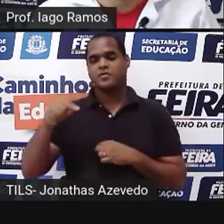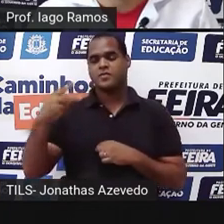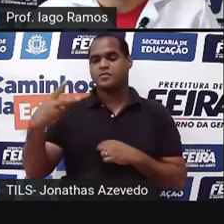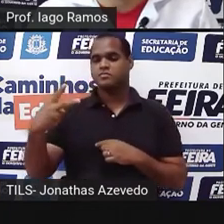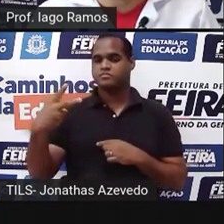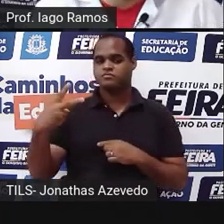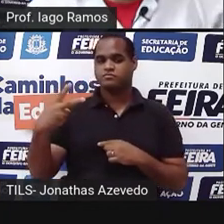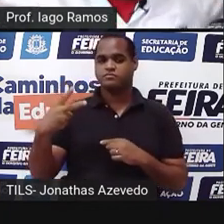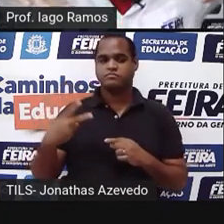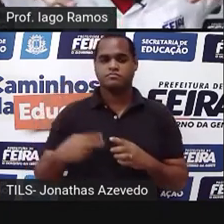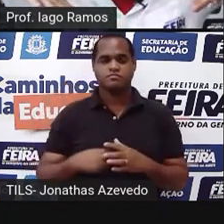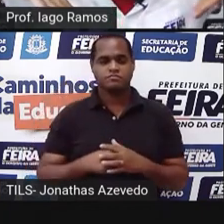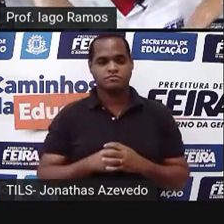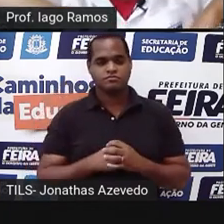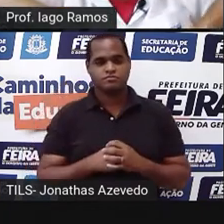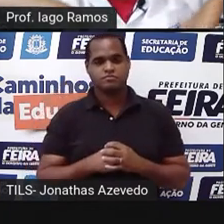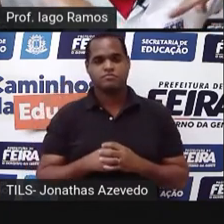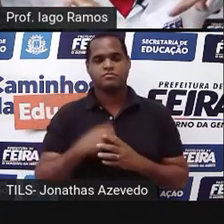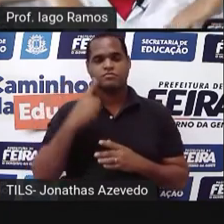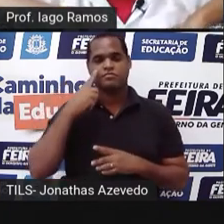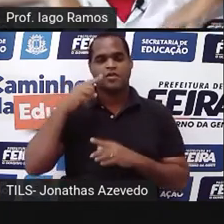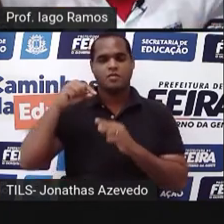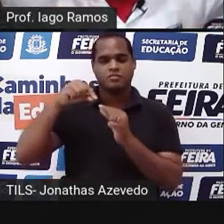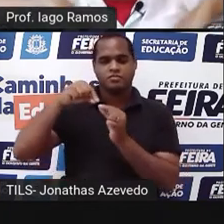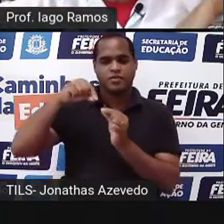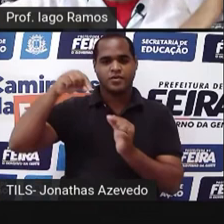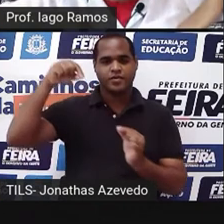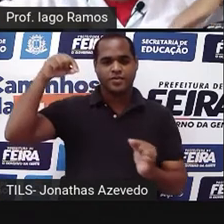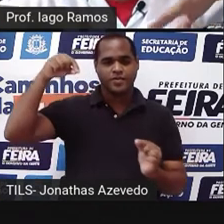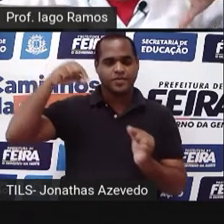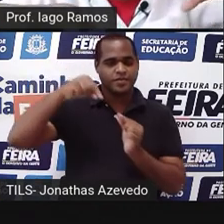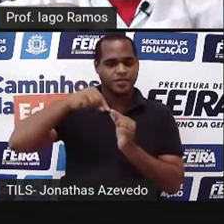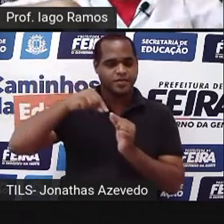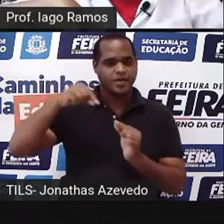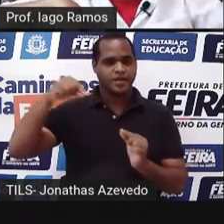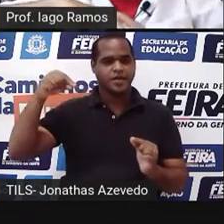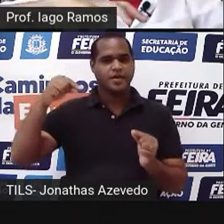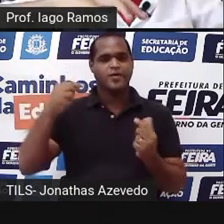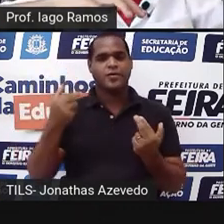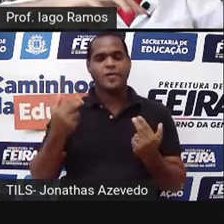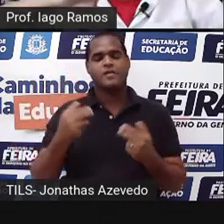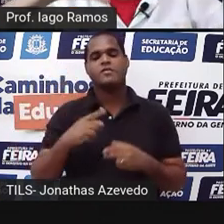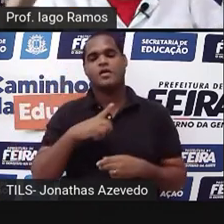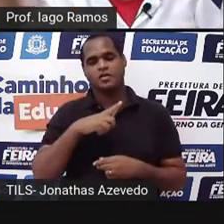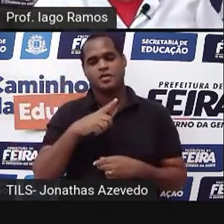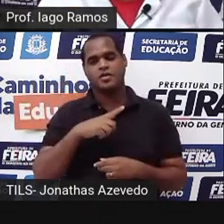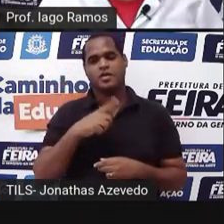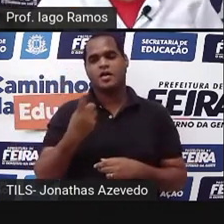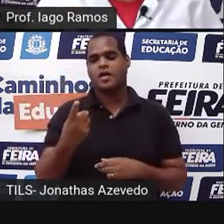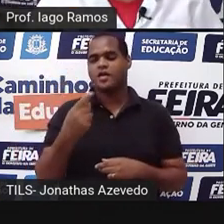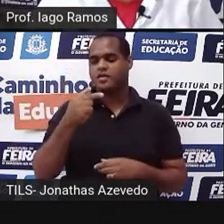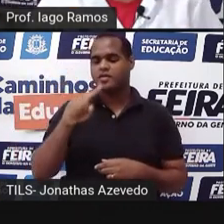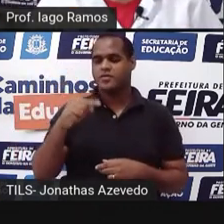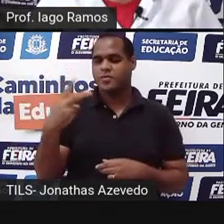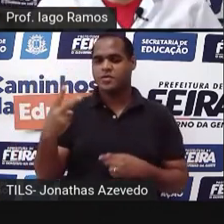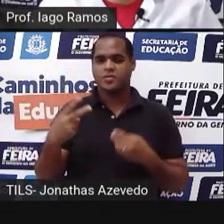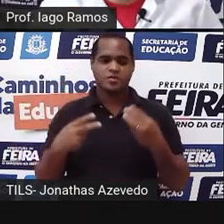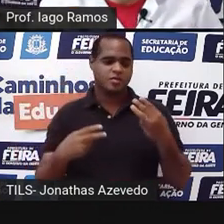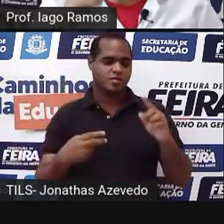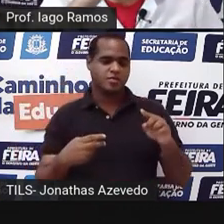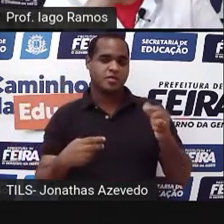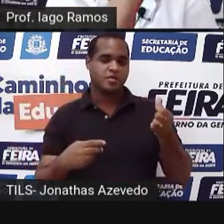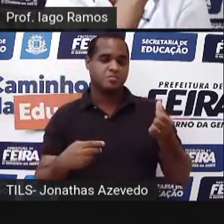7,2, que é esse que está fazendo a ladeirazinha nos dois. Um é 3,6, o outro é 7,2.